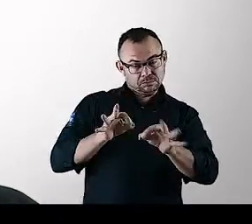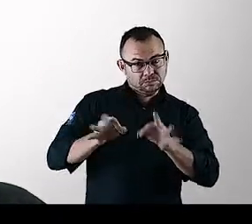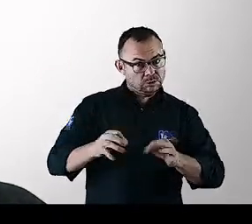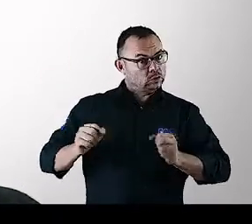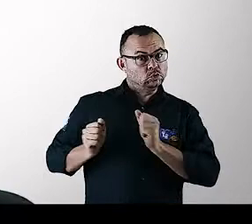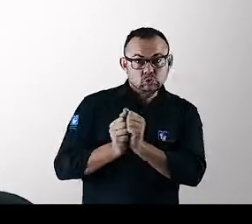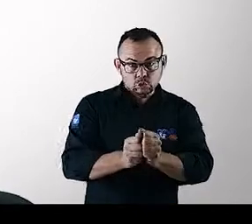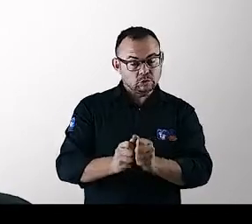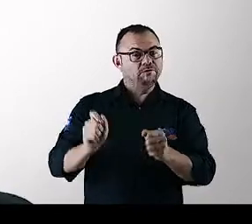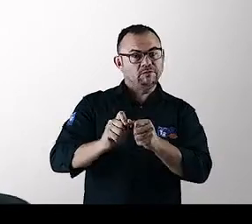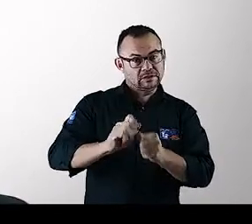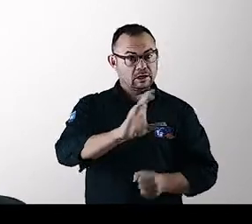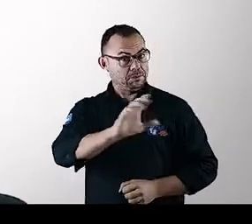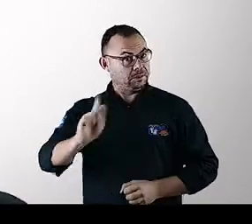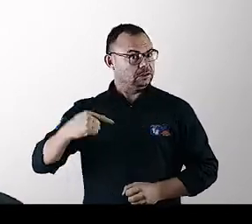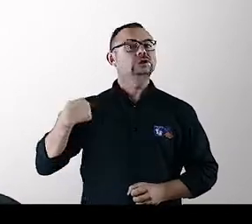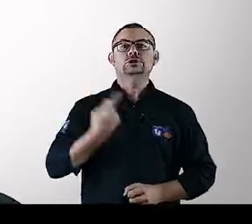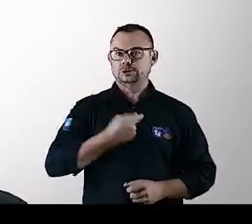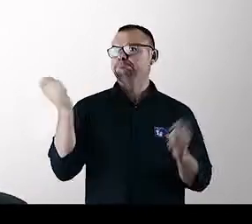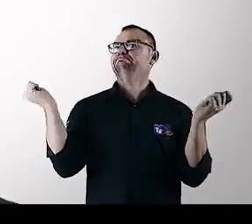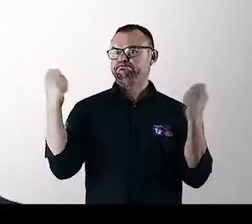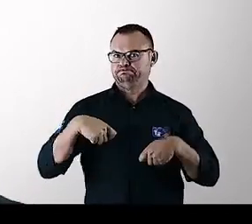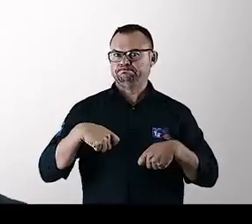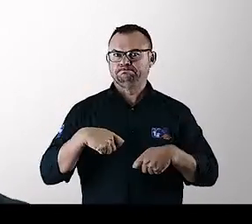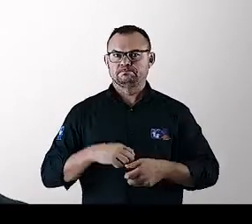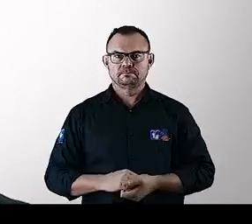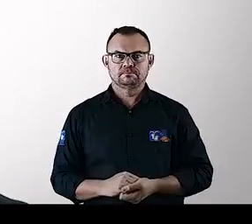Juntos, faremos a Campo Grande e a gente merece!